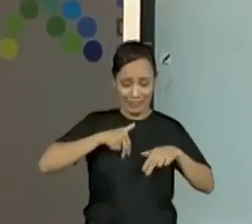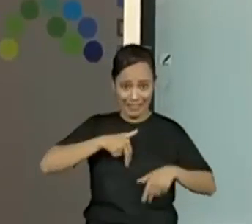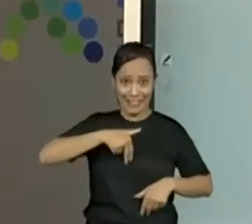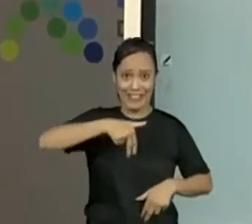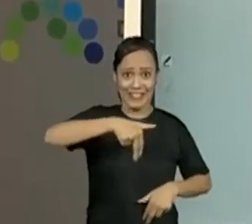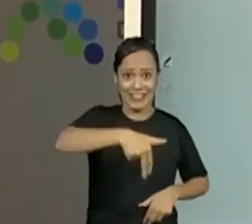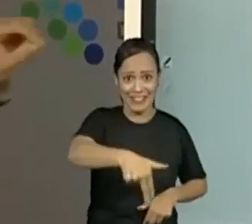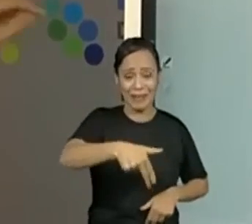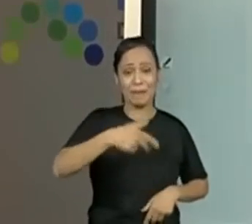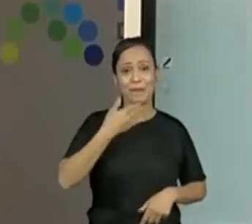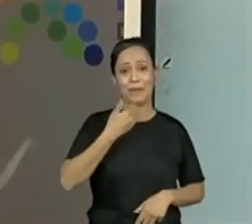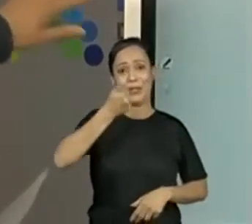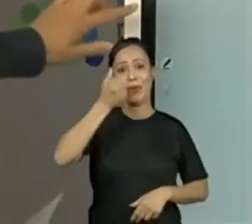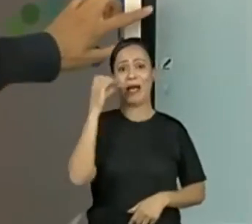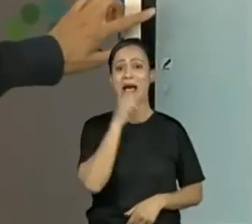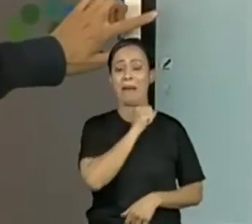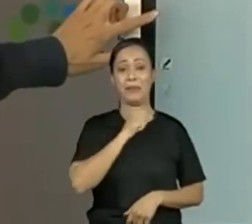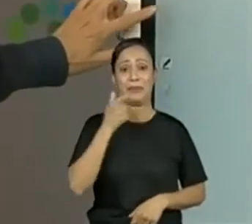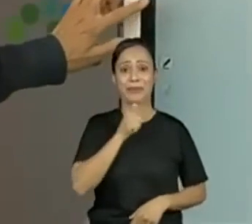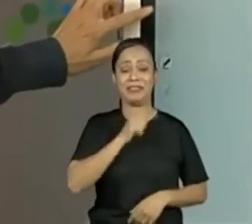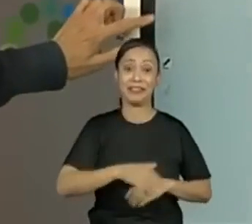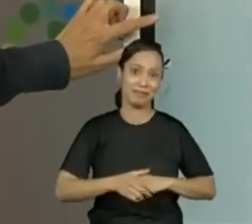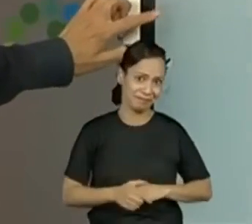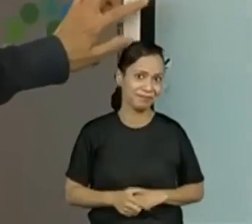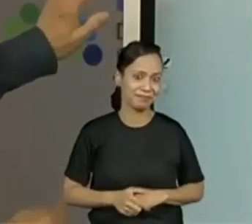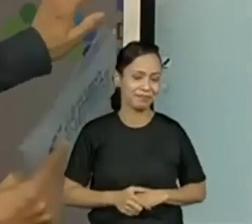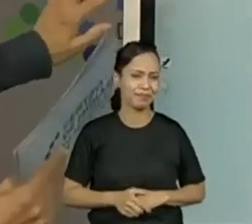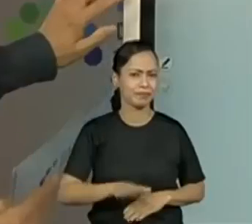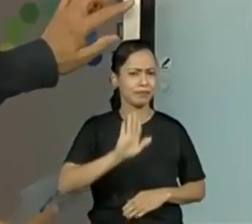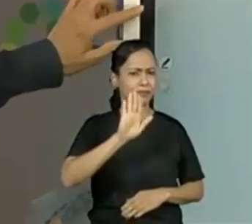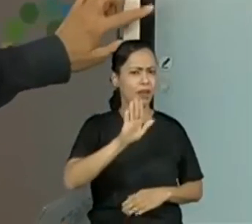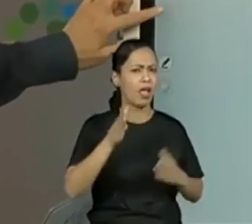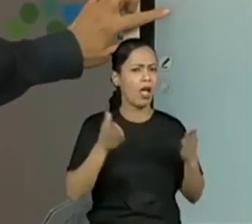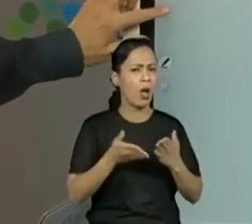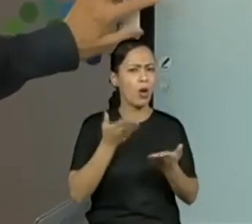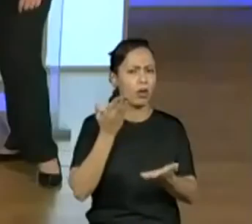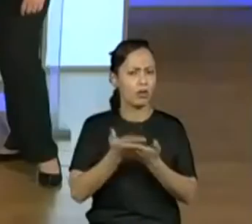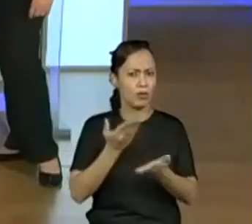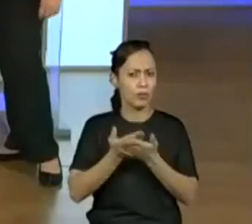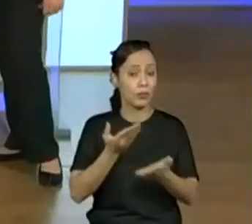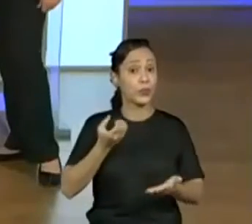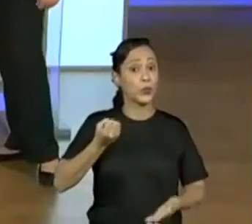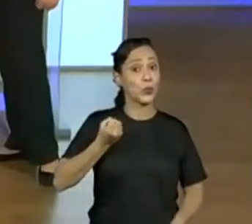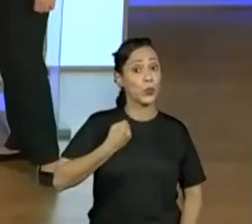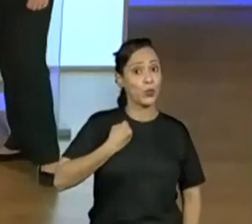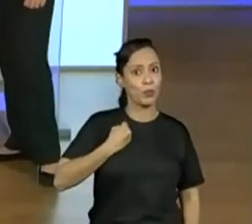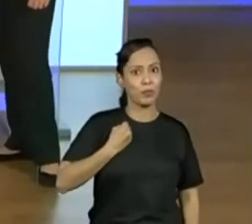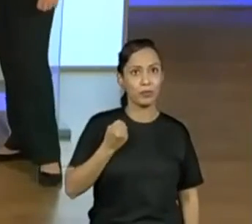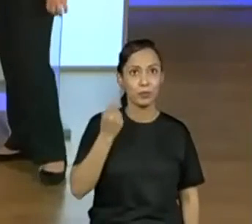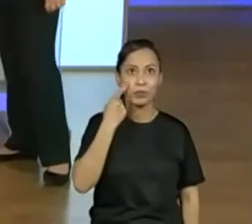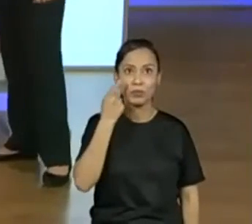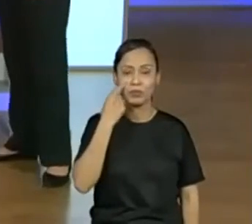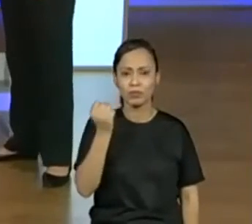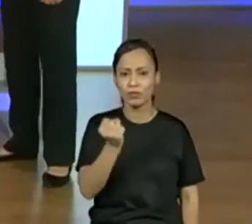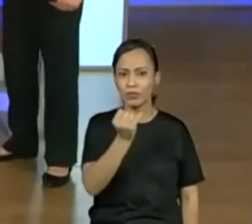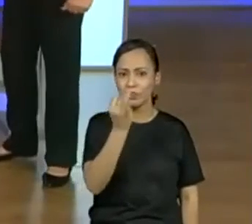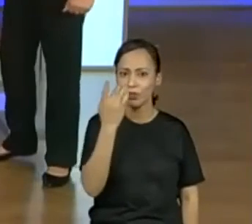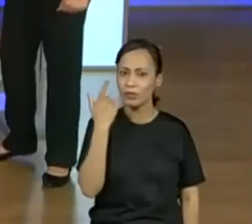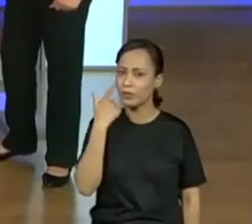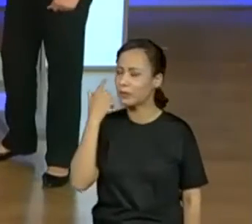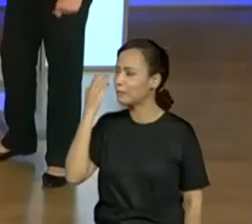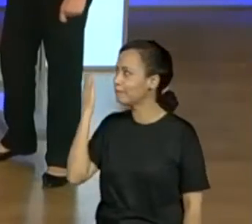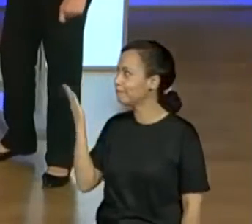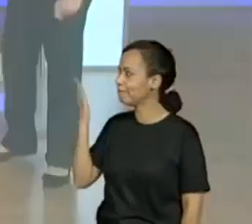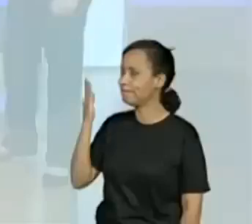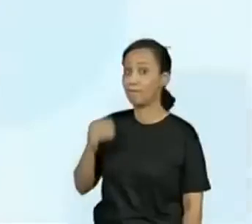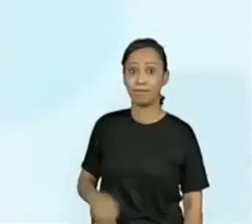caranguejo. Vamos iniciar com os números, porque a aula nós já iniciamos. E a pensar também. Olha